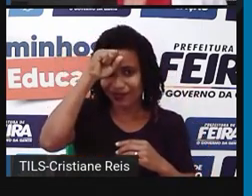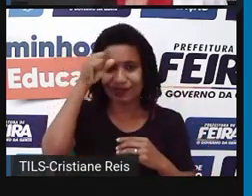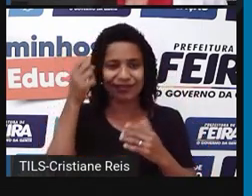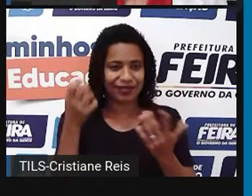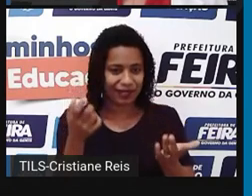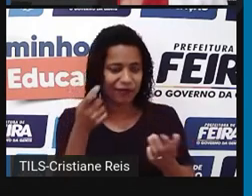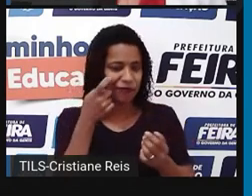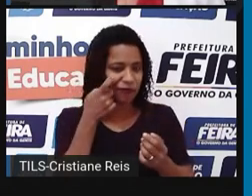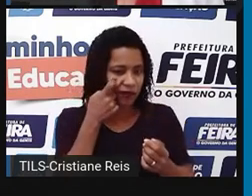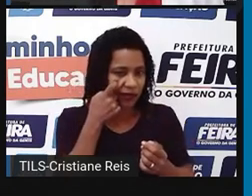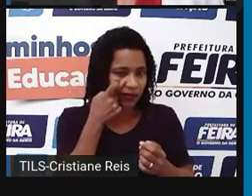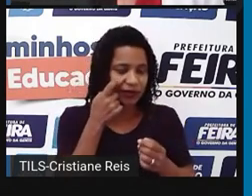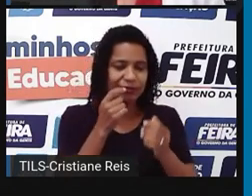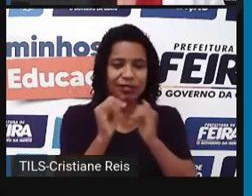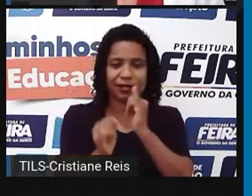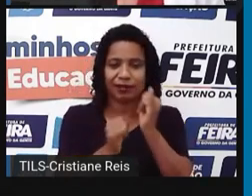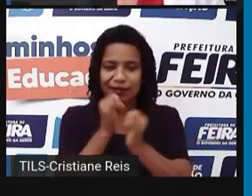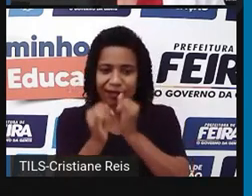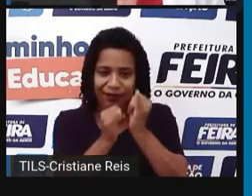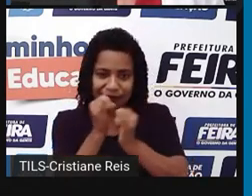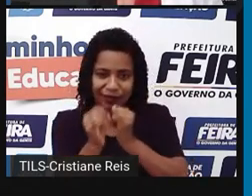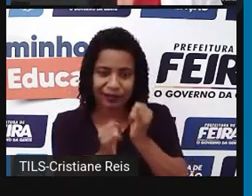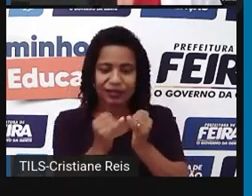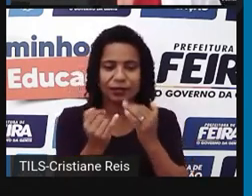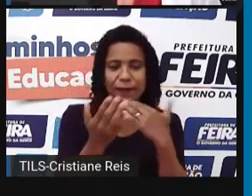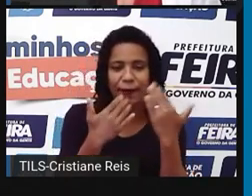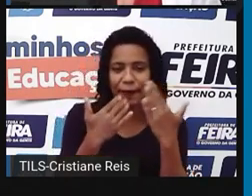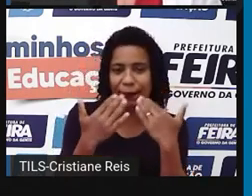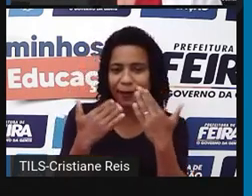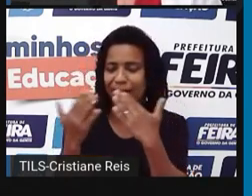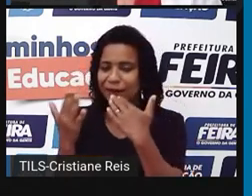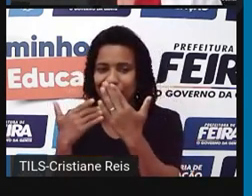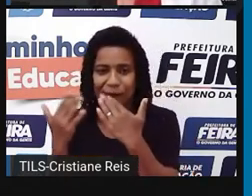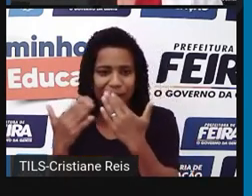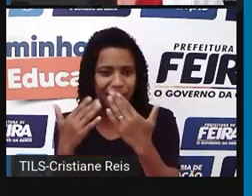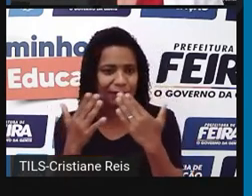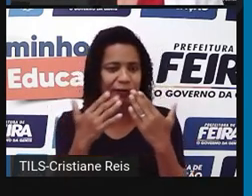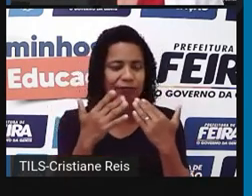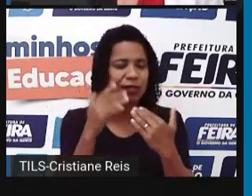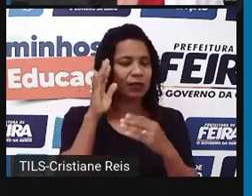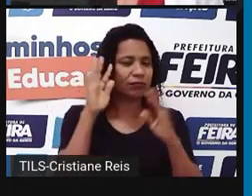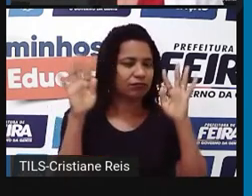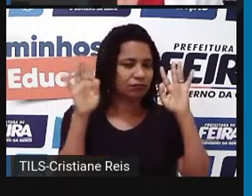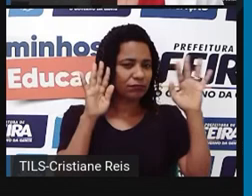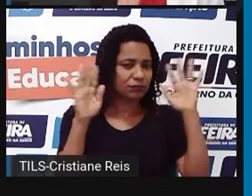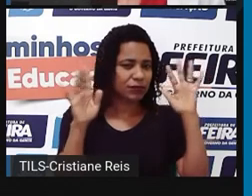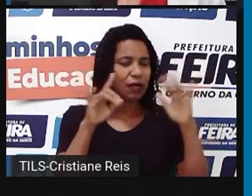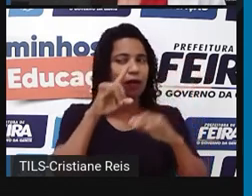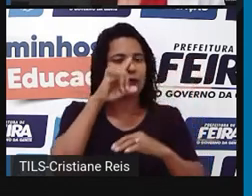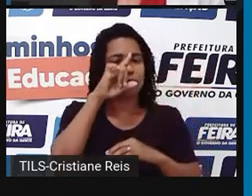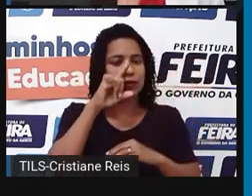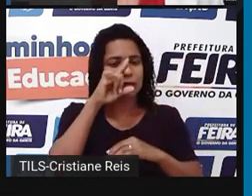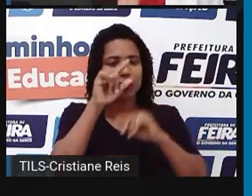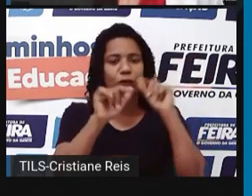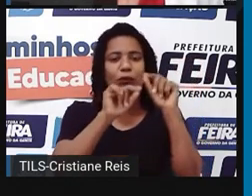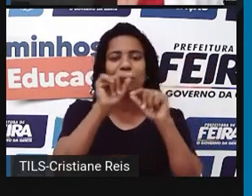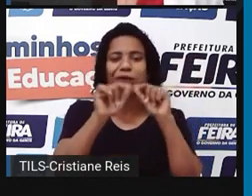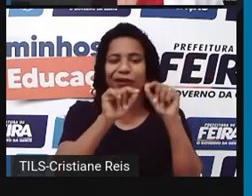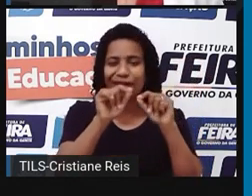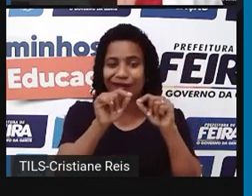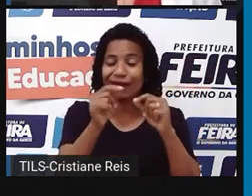e as pessoas com as quais você dialoga pela internet? Explique como. Ok, students? Antes,